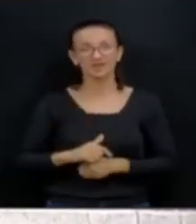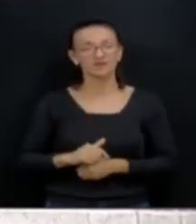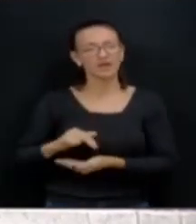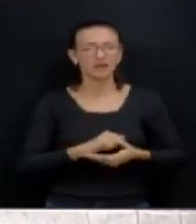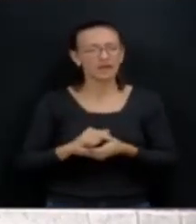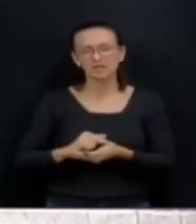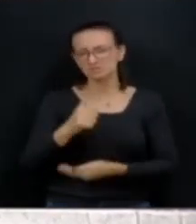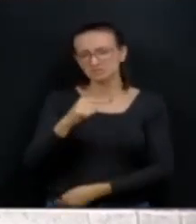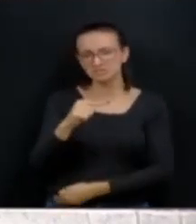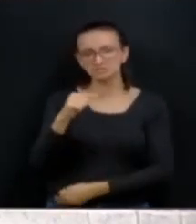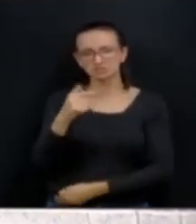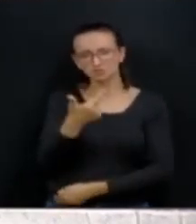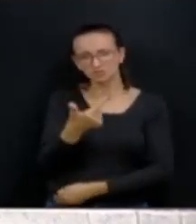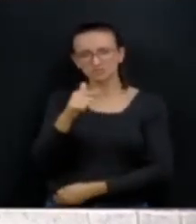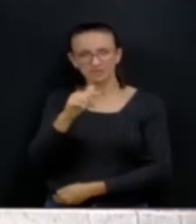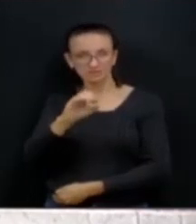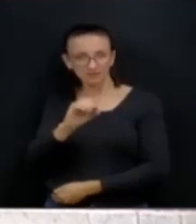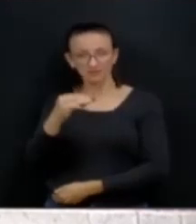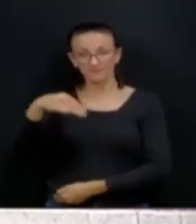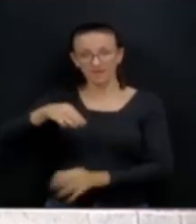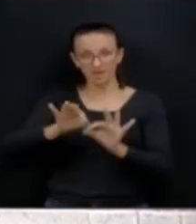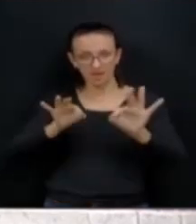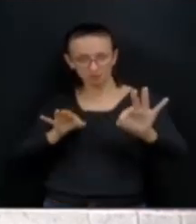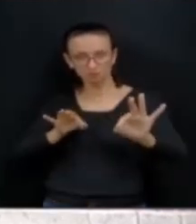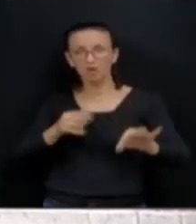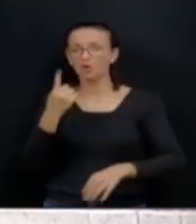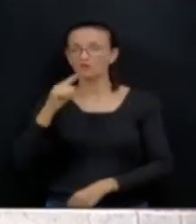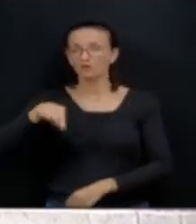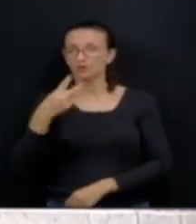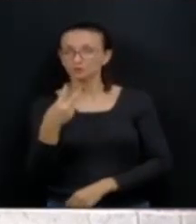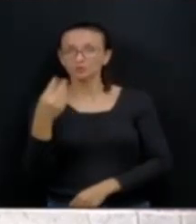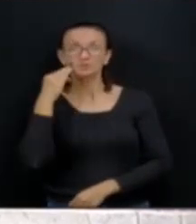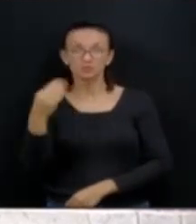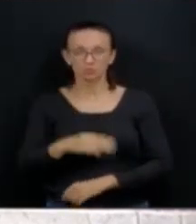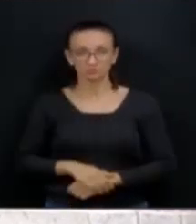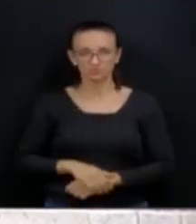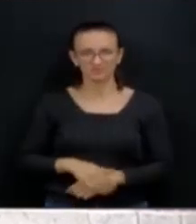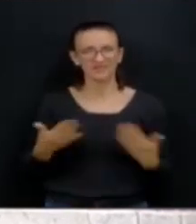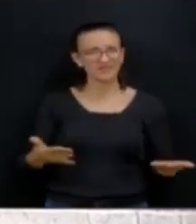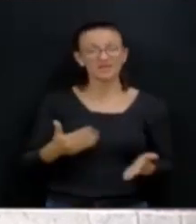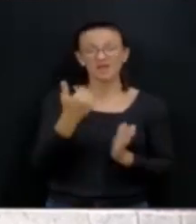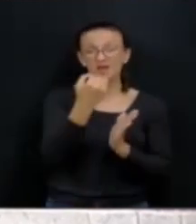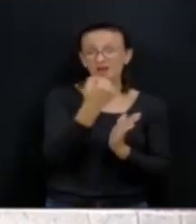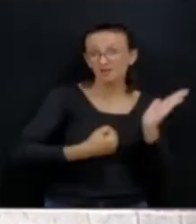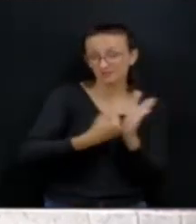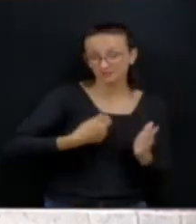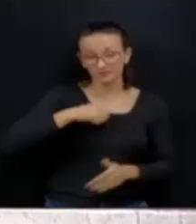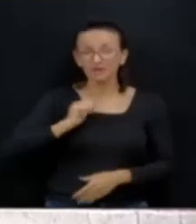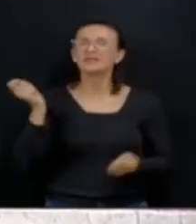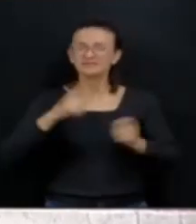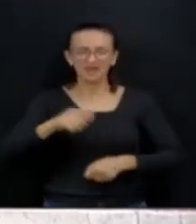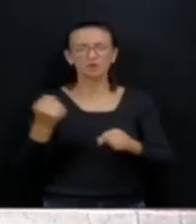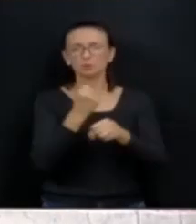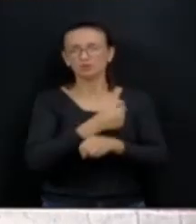370 metros, ela custa 1,2 milhões. A renúncia dava para fazer 10 mil creches no Estado do Paraná. Mas